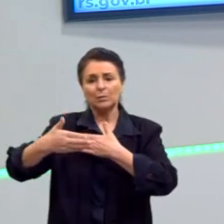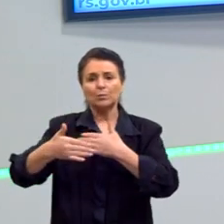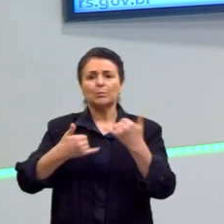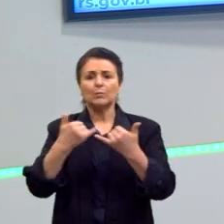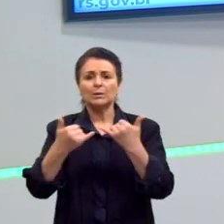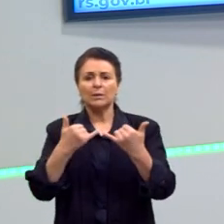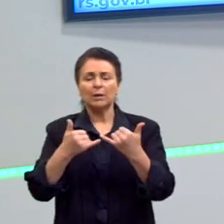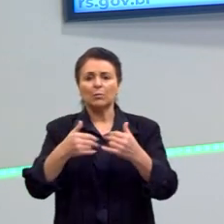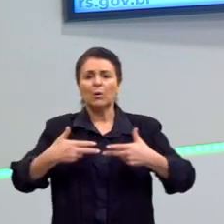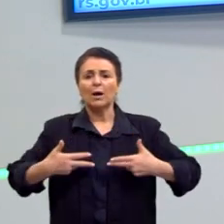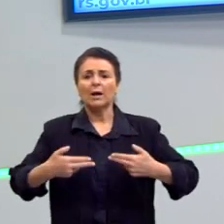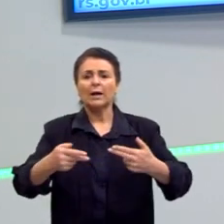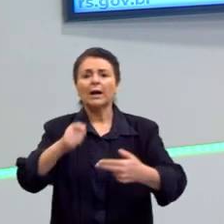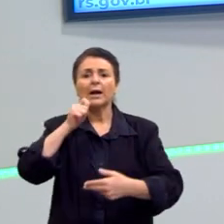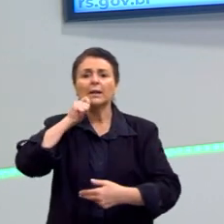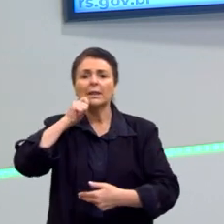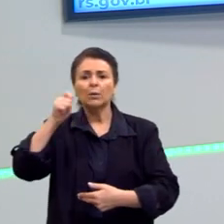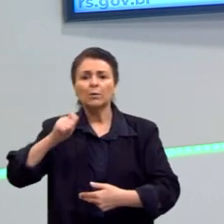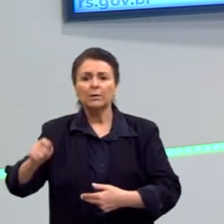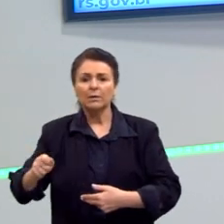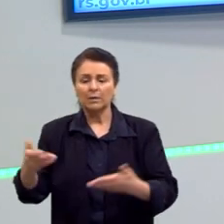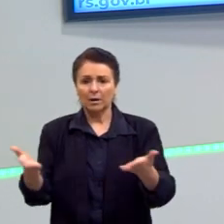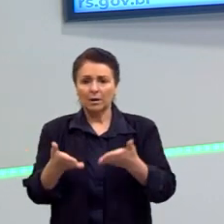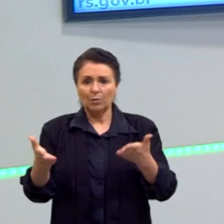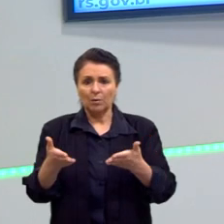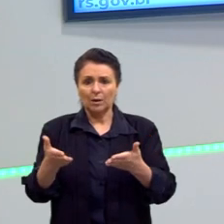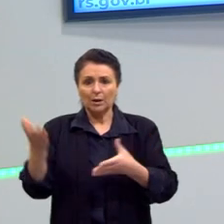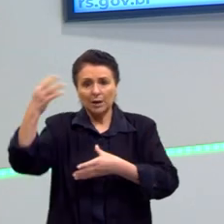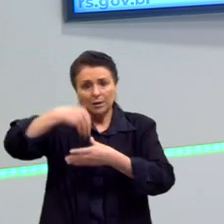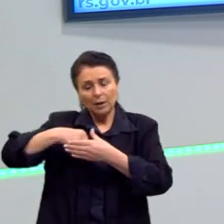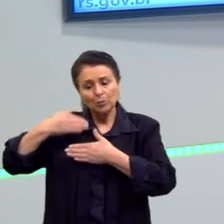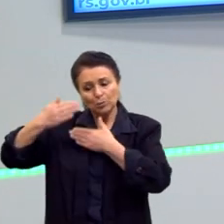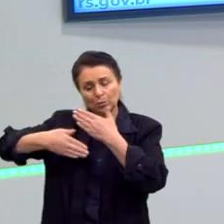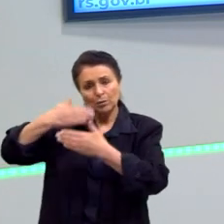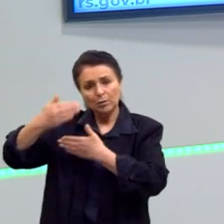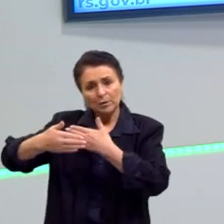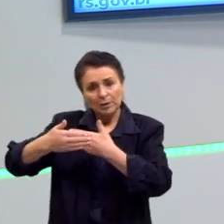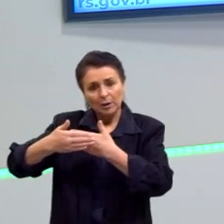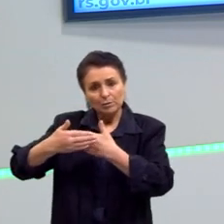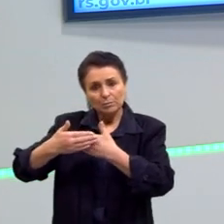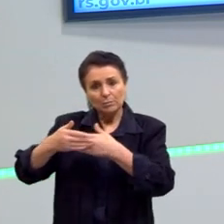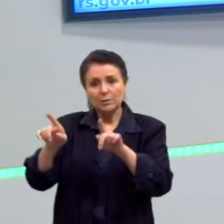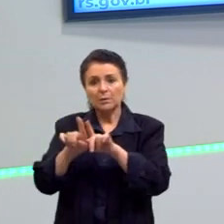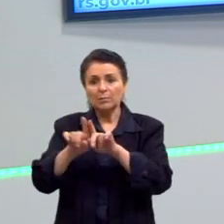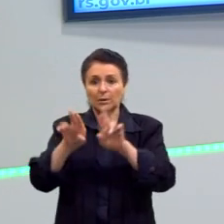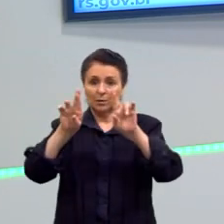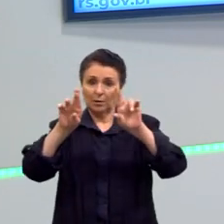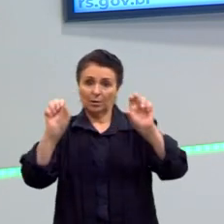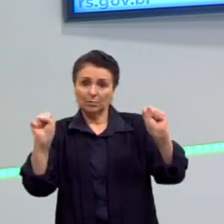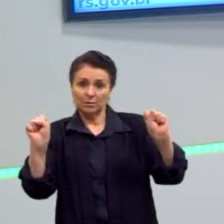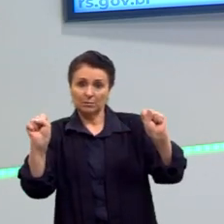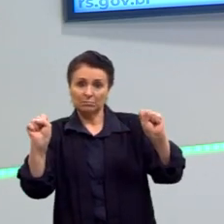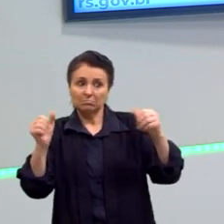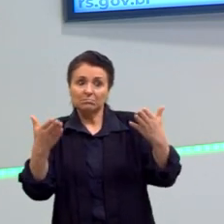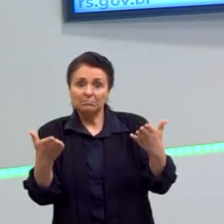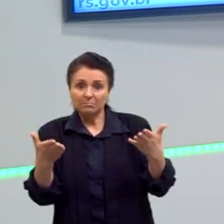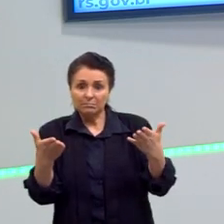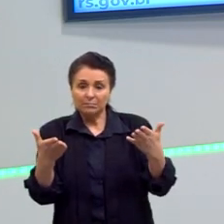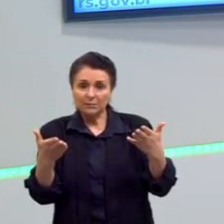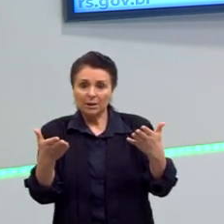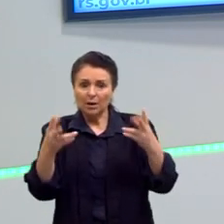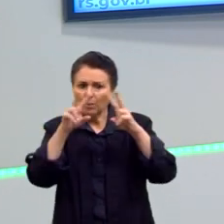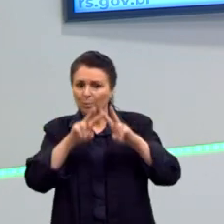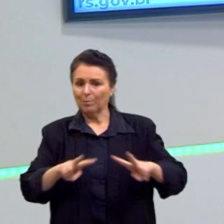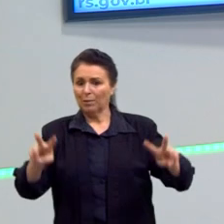Hegel, seria que faz parte do processo para o futuro Estado da Ucrânia ou da Rússia. Então, veja que é uma visão bem